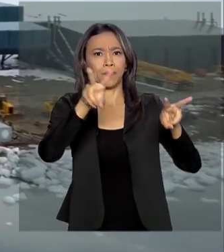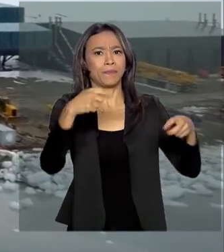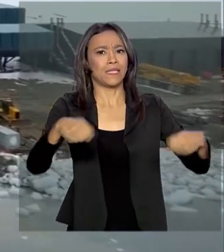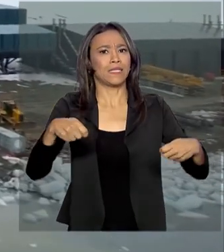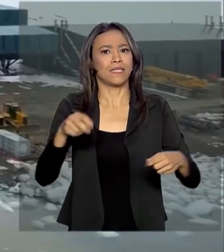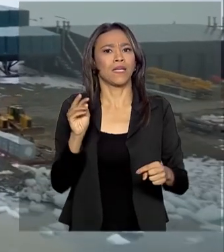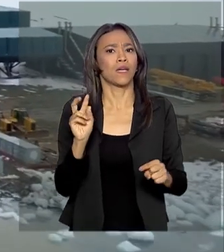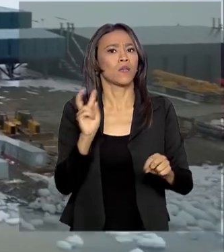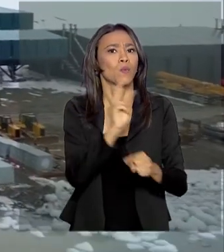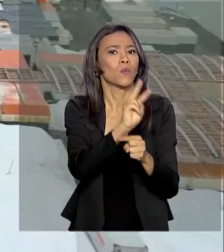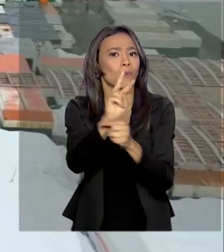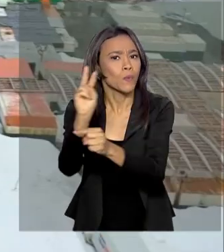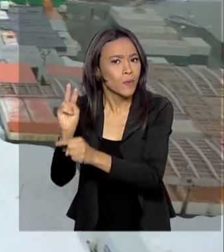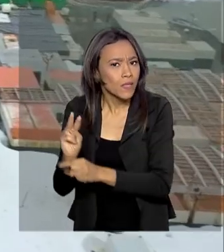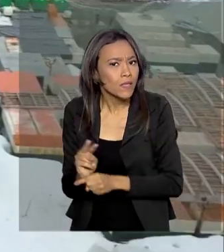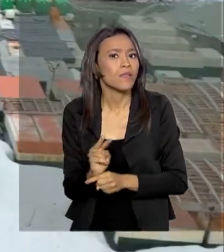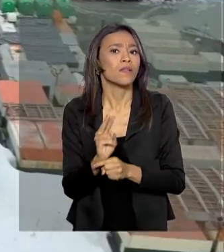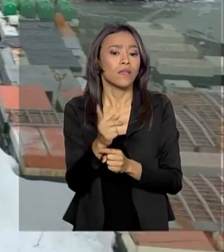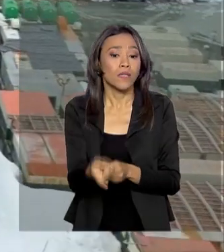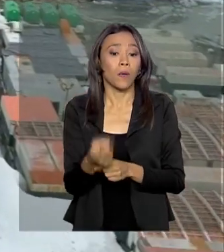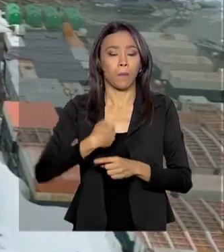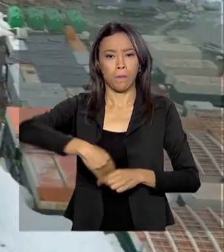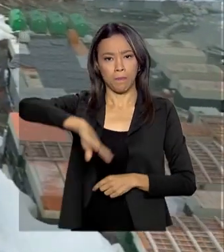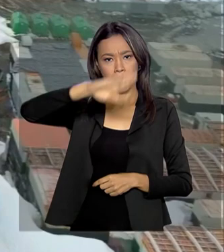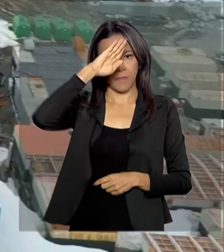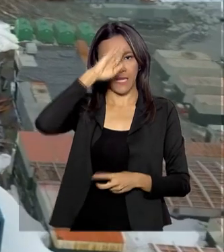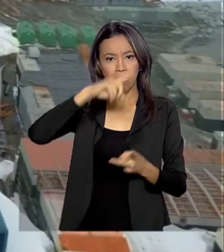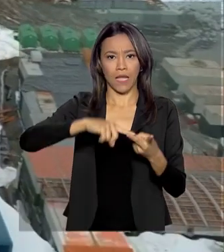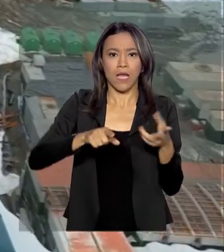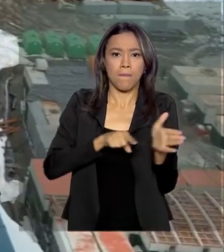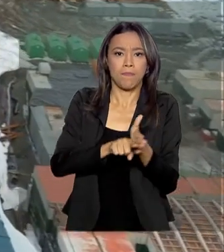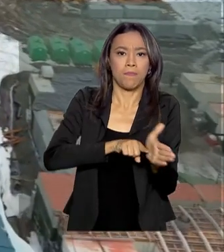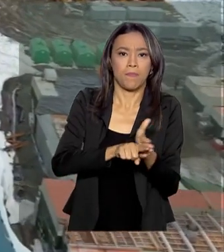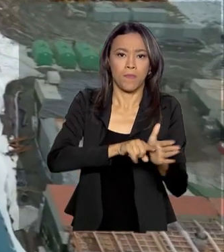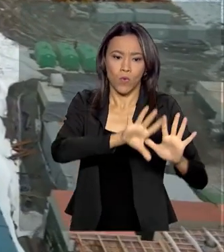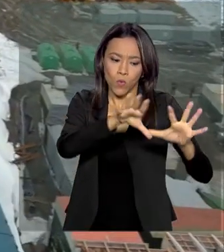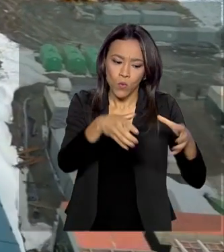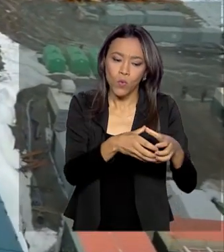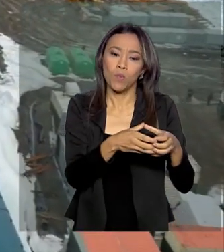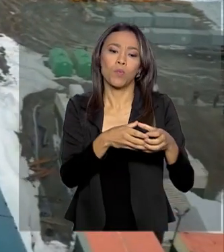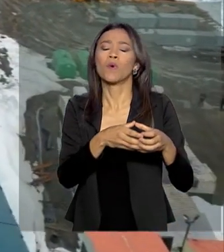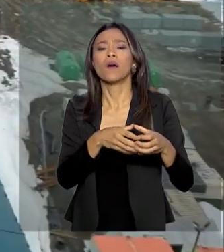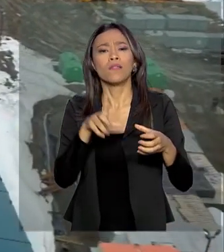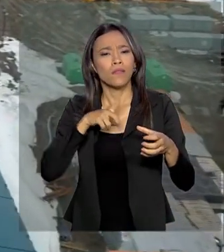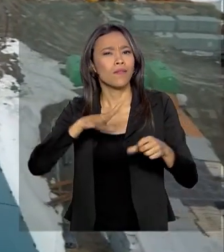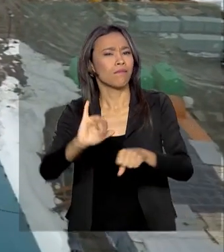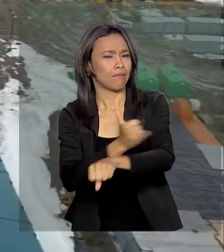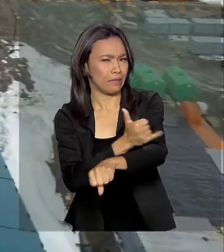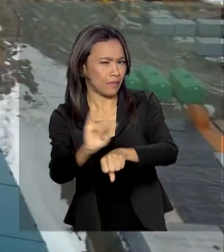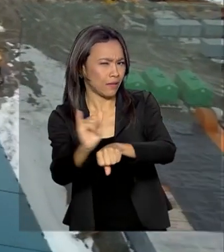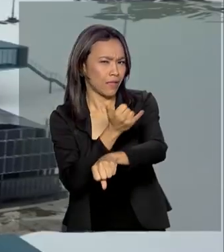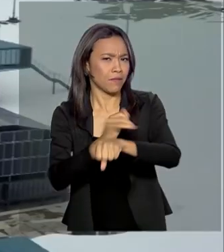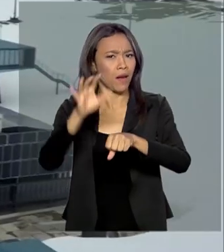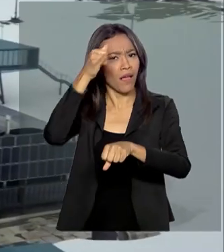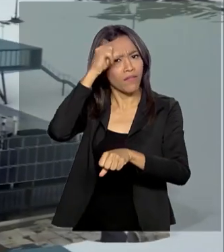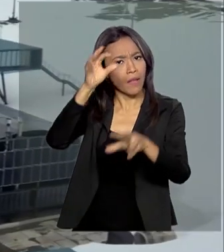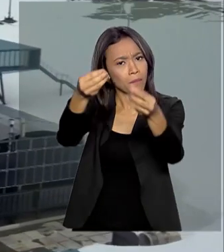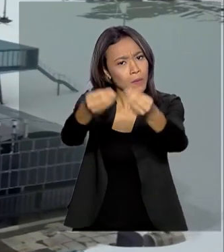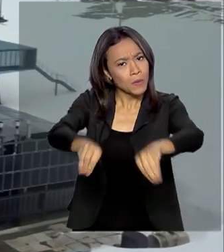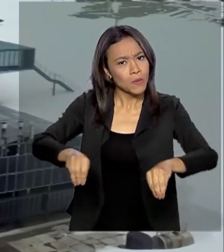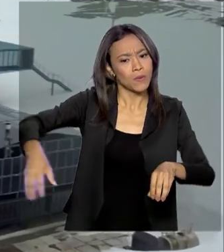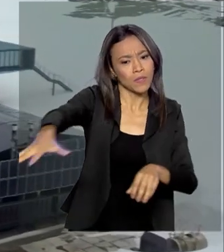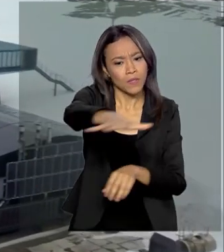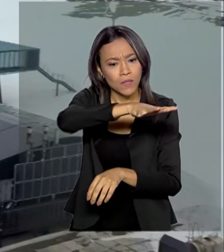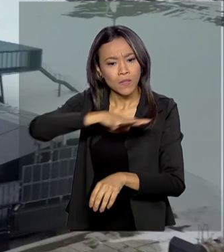preservada. Então, militares e cientistas brasileiros desenvolveram algumas técnicas para não agredir o meio ambiente. Por exemplo,